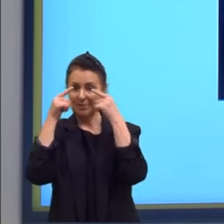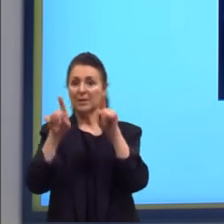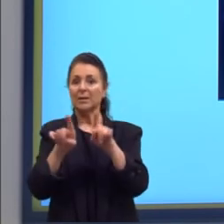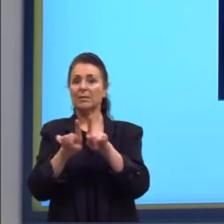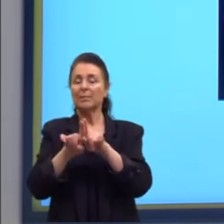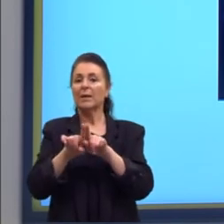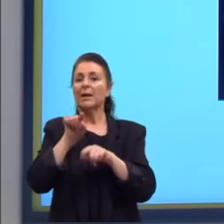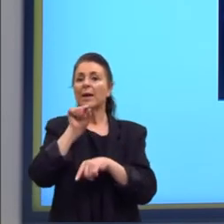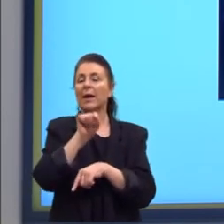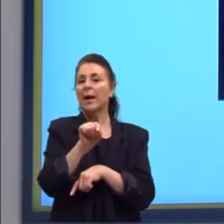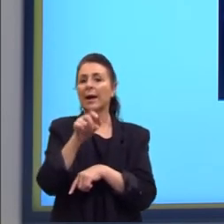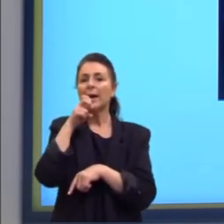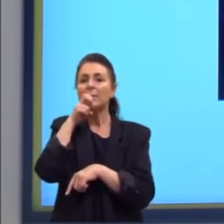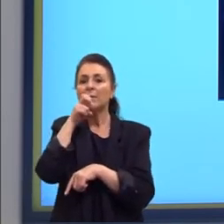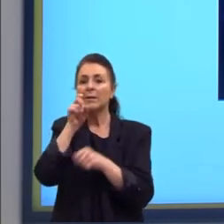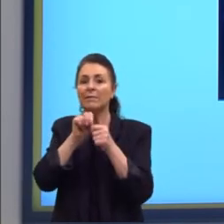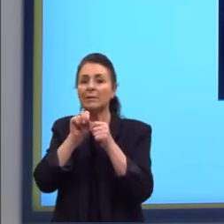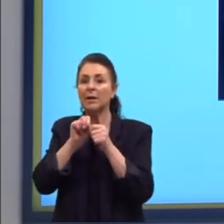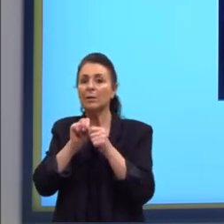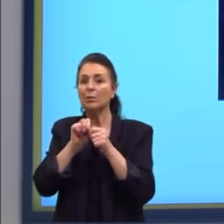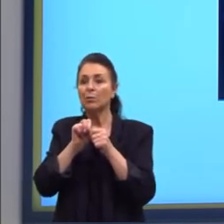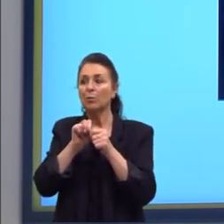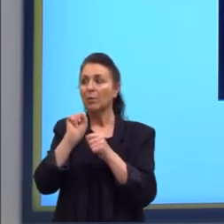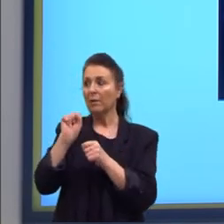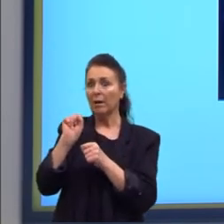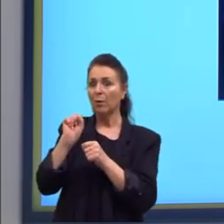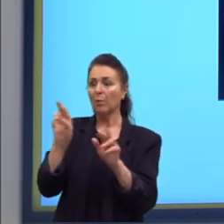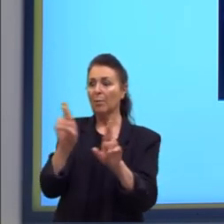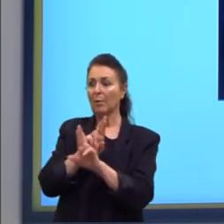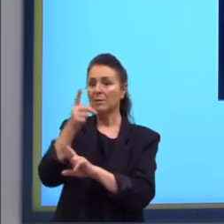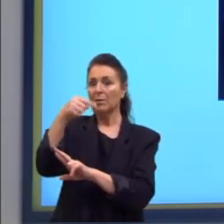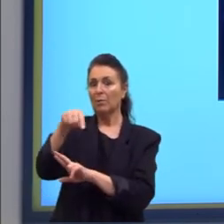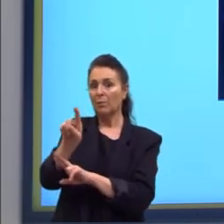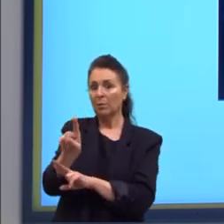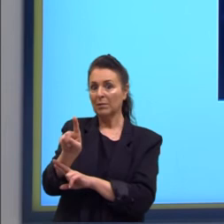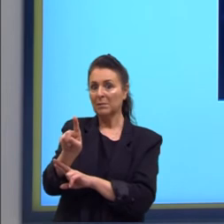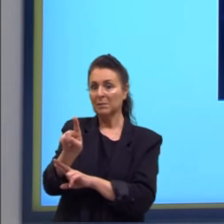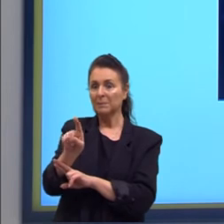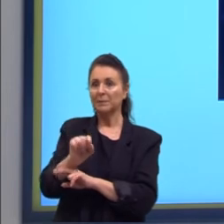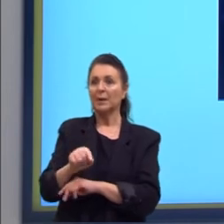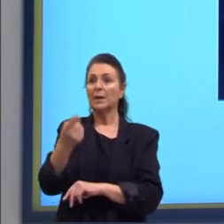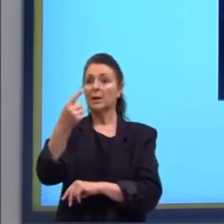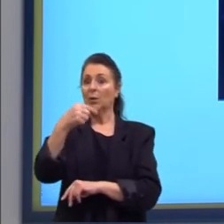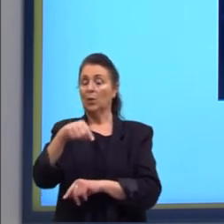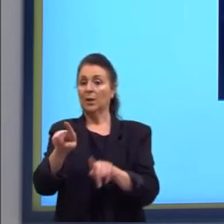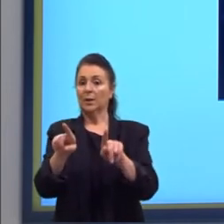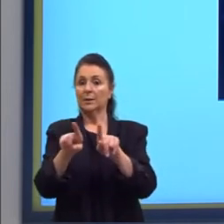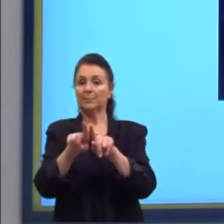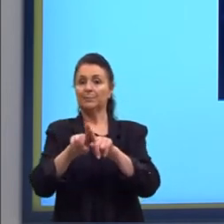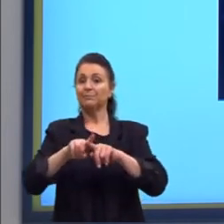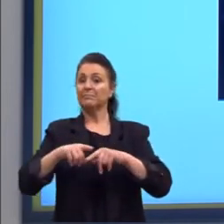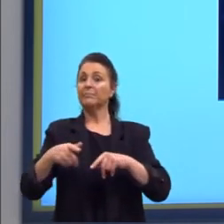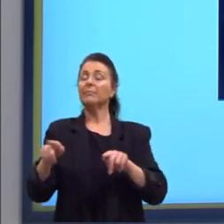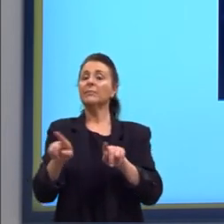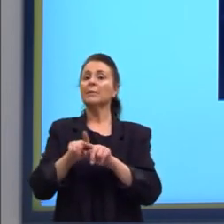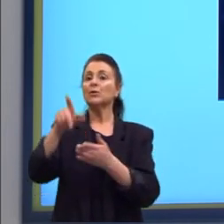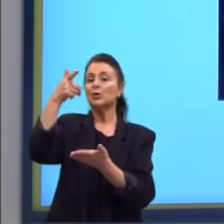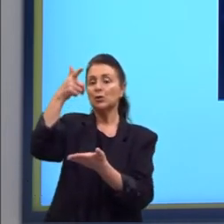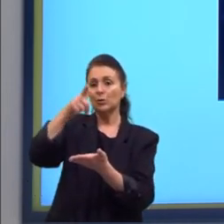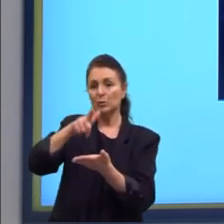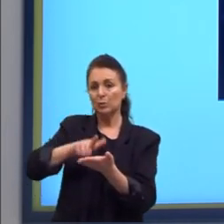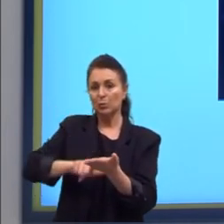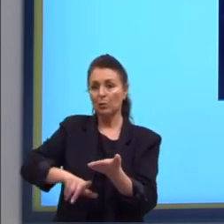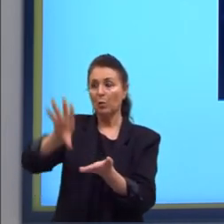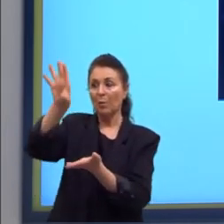ela fazendo essa relação. Aqui a gente tem uma outra obra, também ali, uma releitura dessa